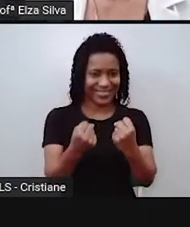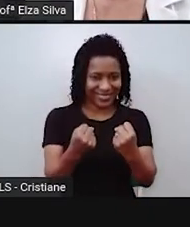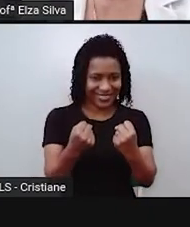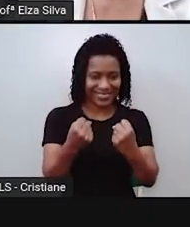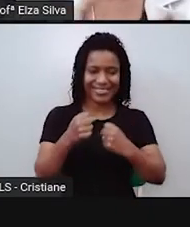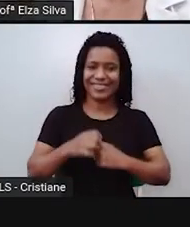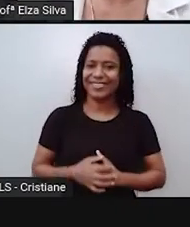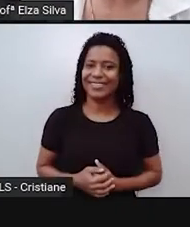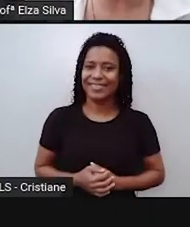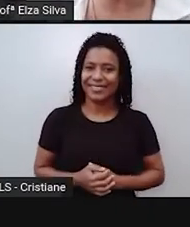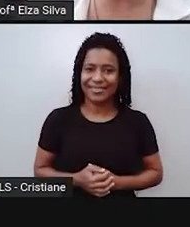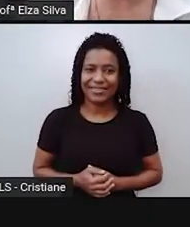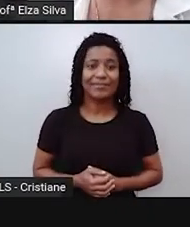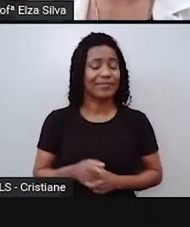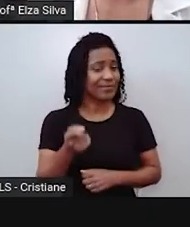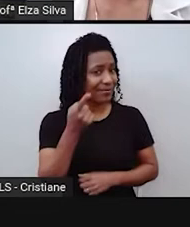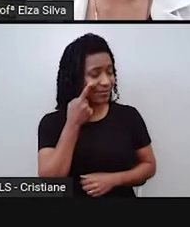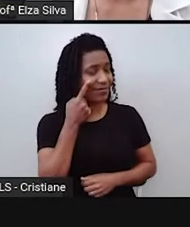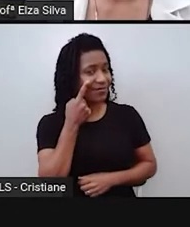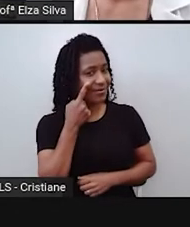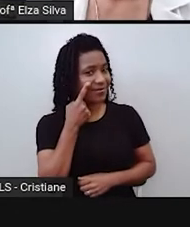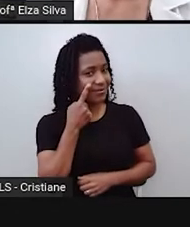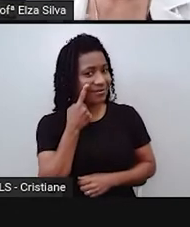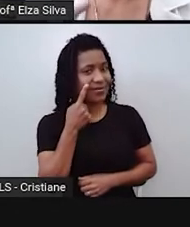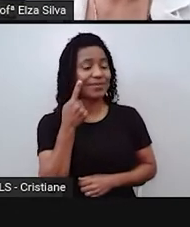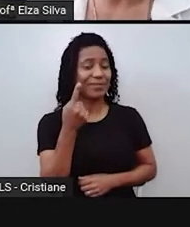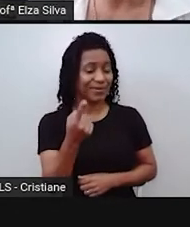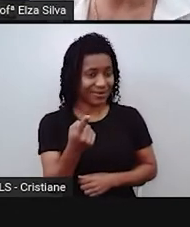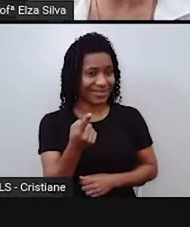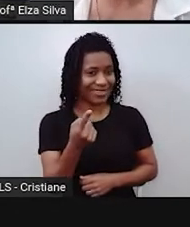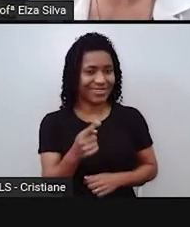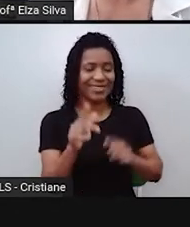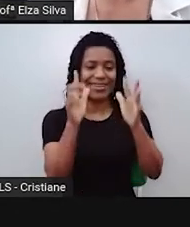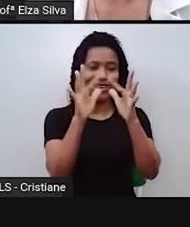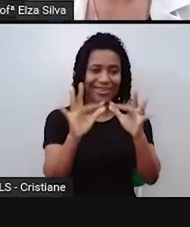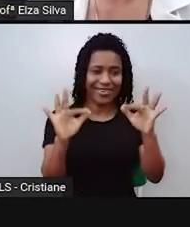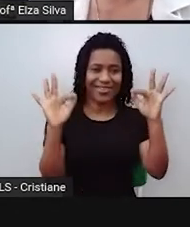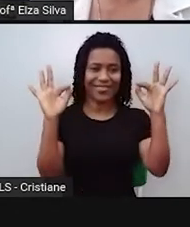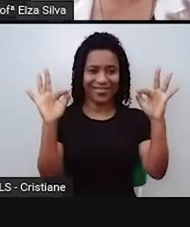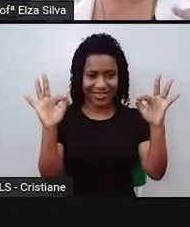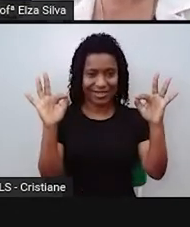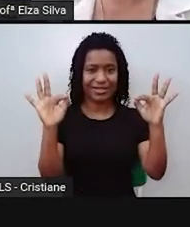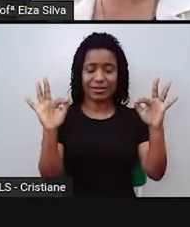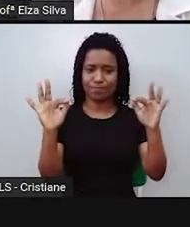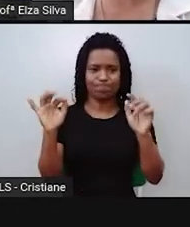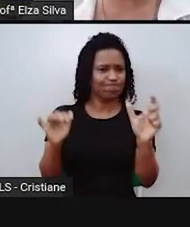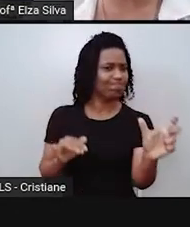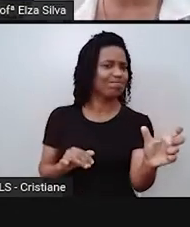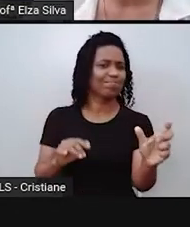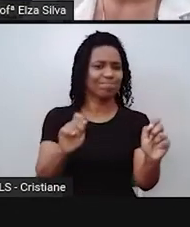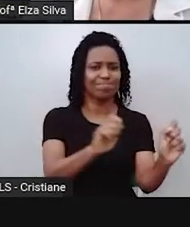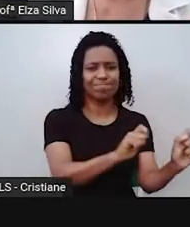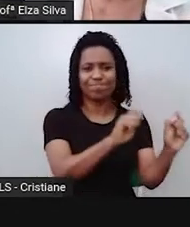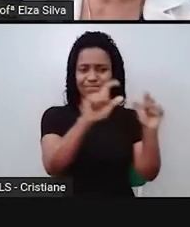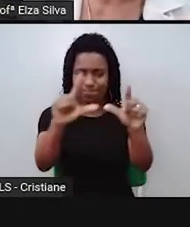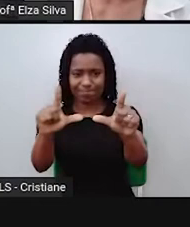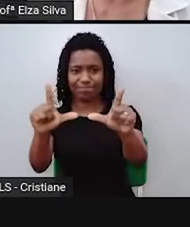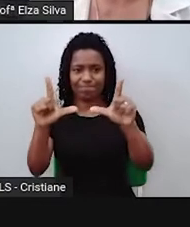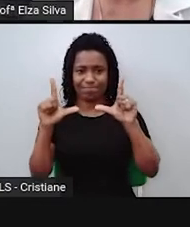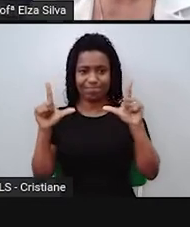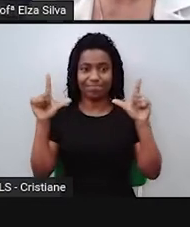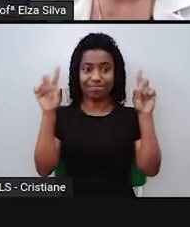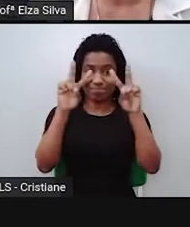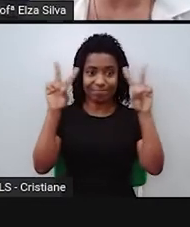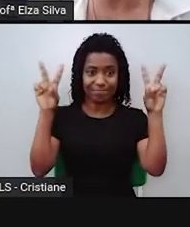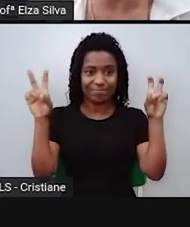na verdade, é uma frase de impacto, de fácil memorização que vai transmitir uma ideia. E no caso